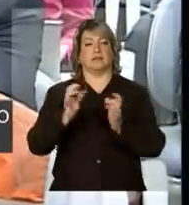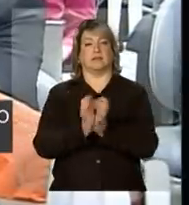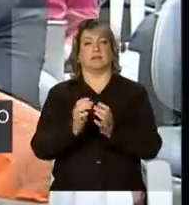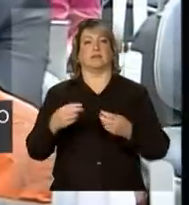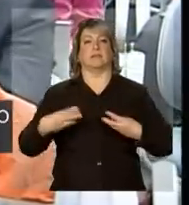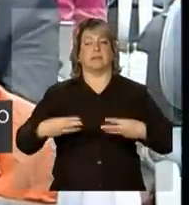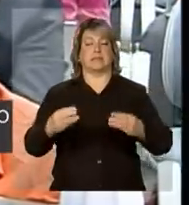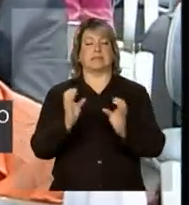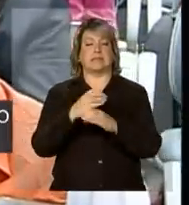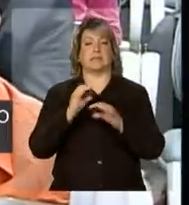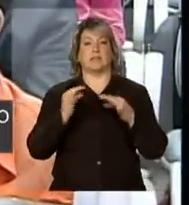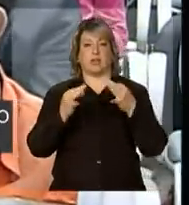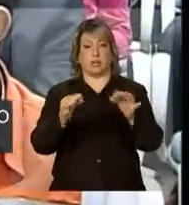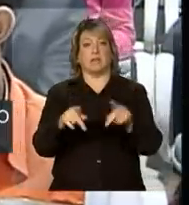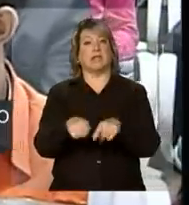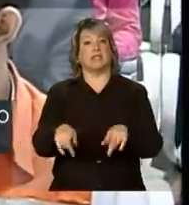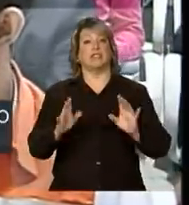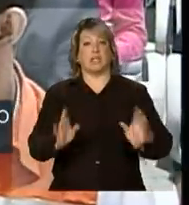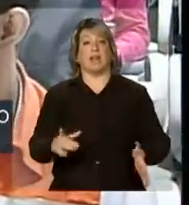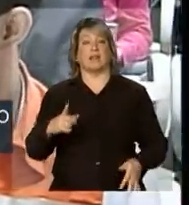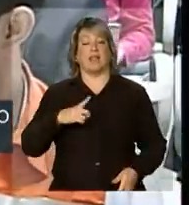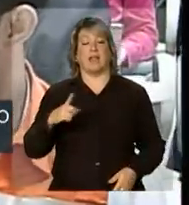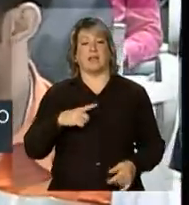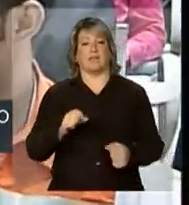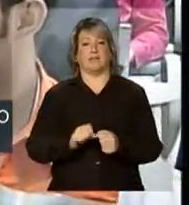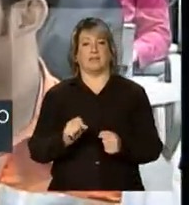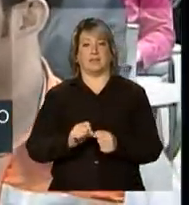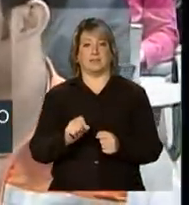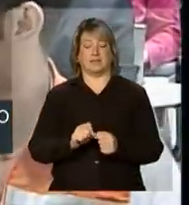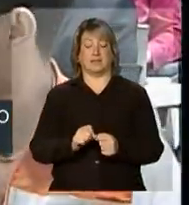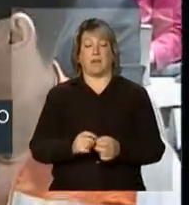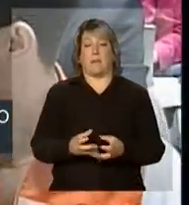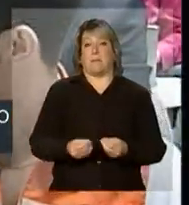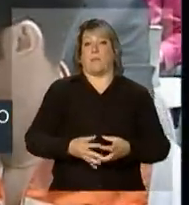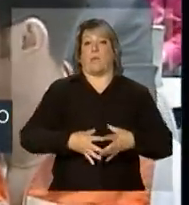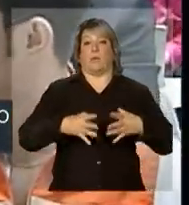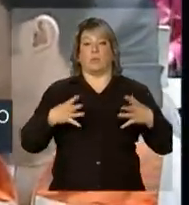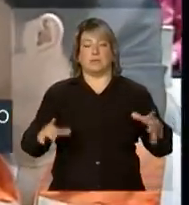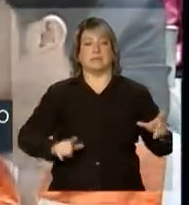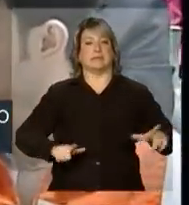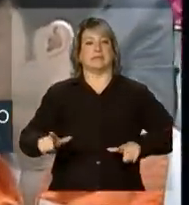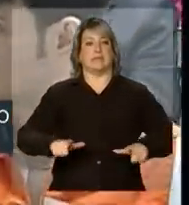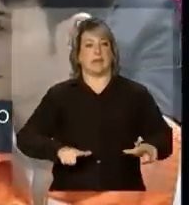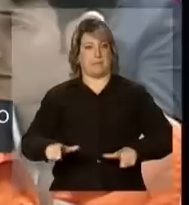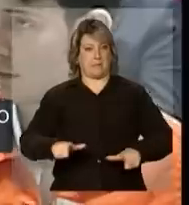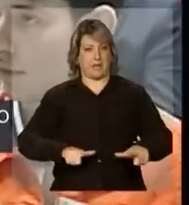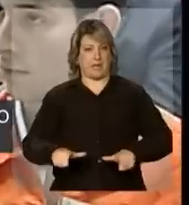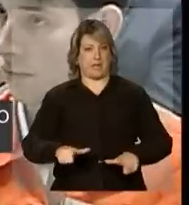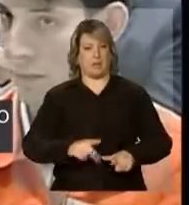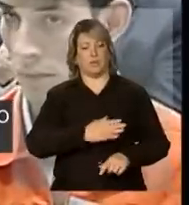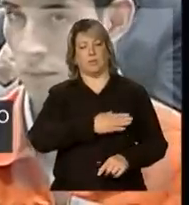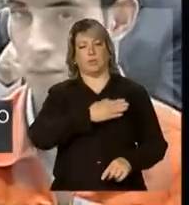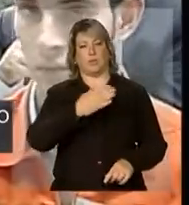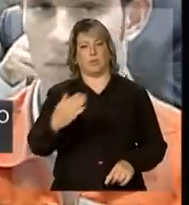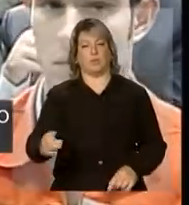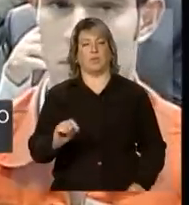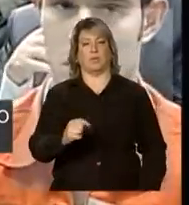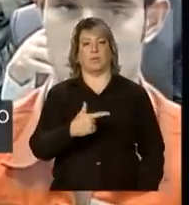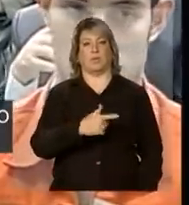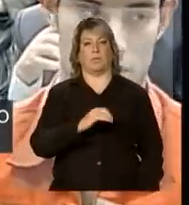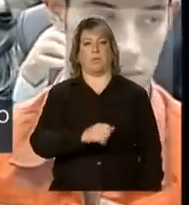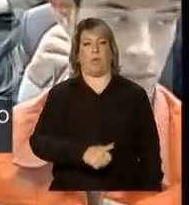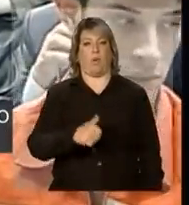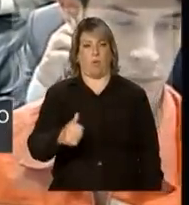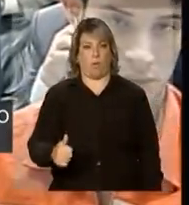Tecnologia, e que já tem feito um enorme trabalho ao longo do final de 2011,